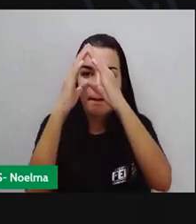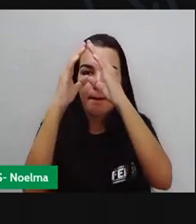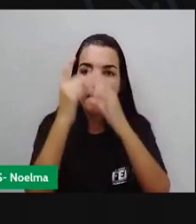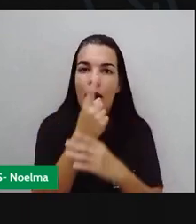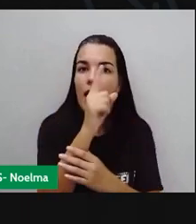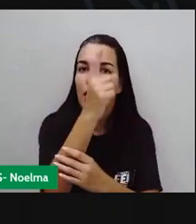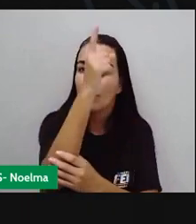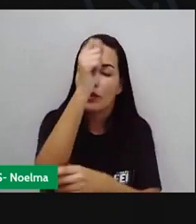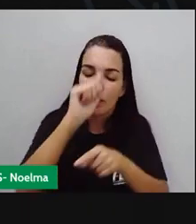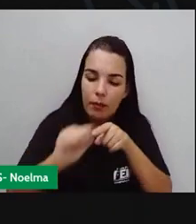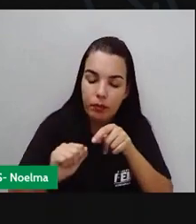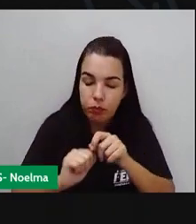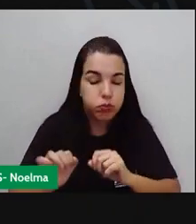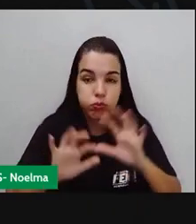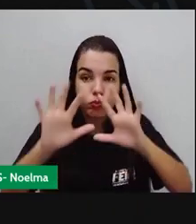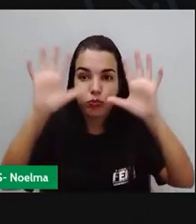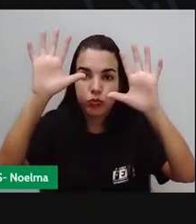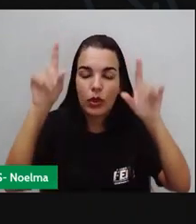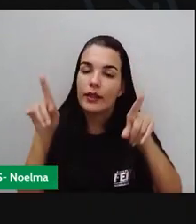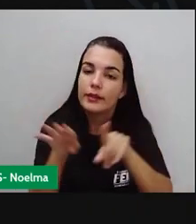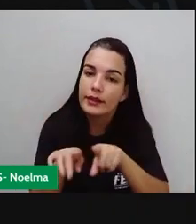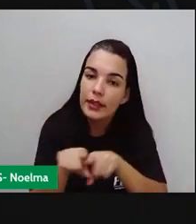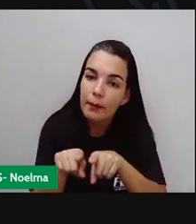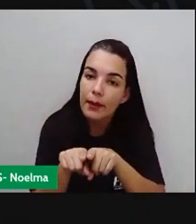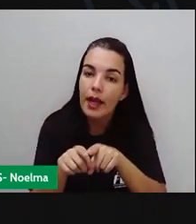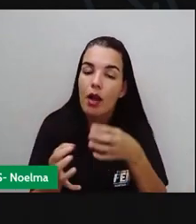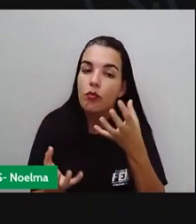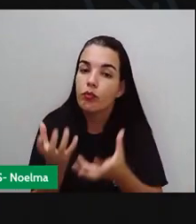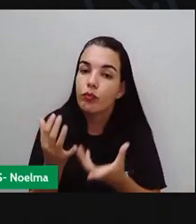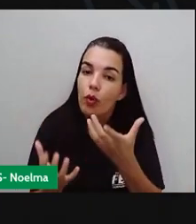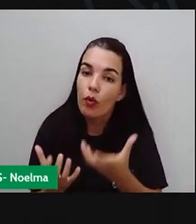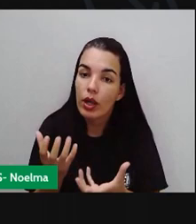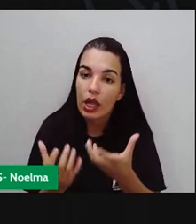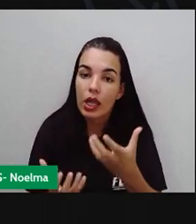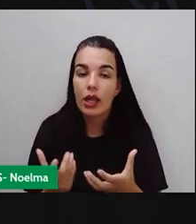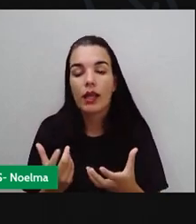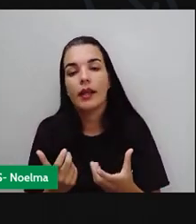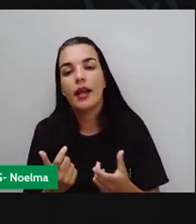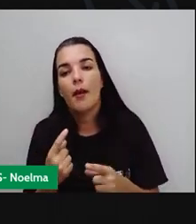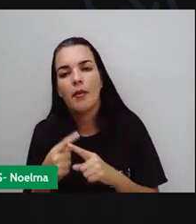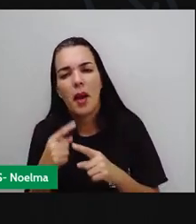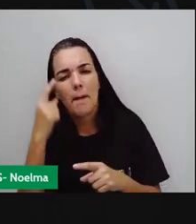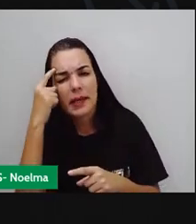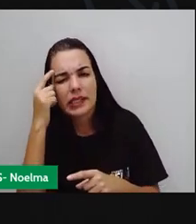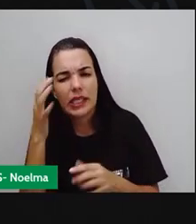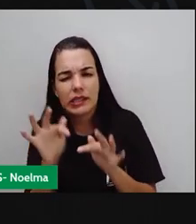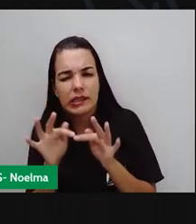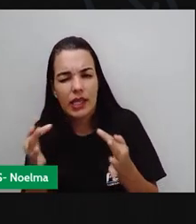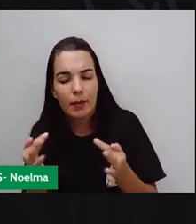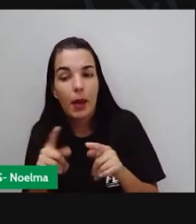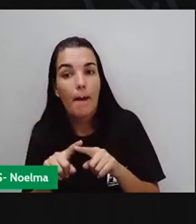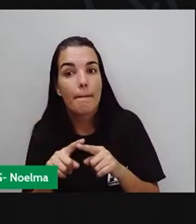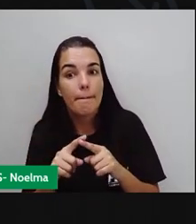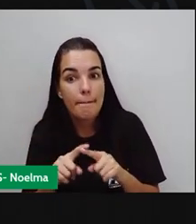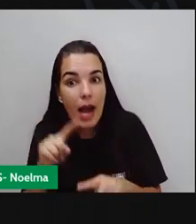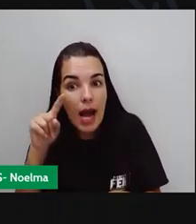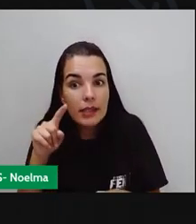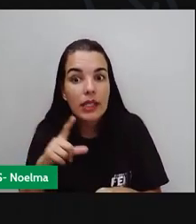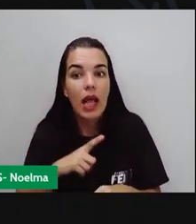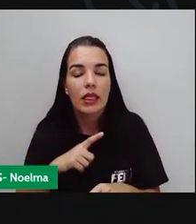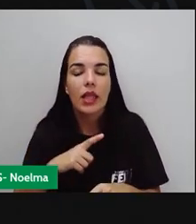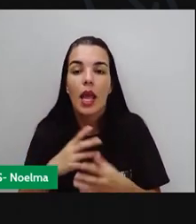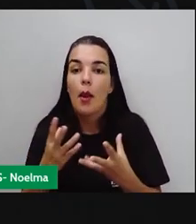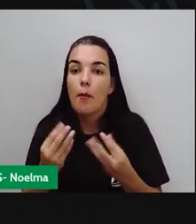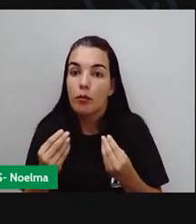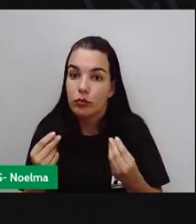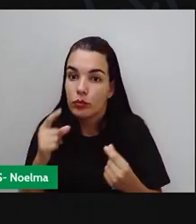né? E a própria fogueira, que às vezes a gente analisa como algo simples, aparecem muitos riscos. E nós temos que ter